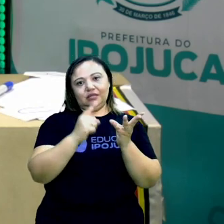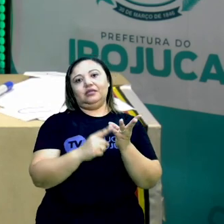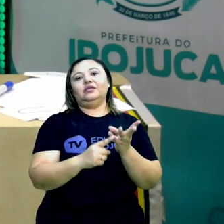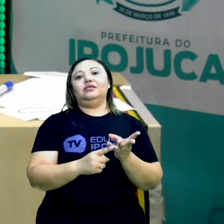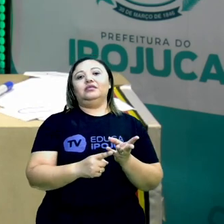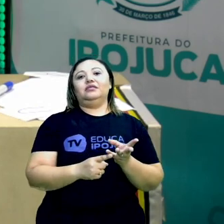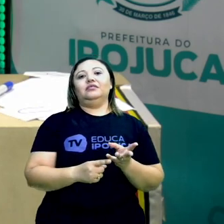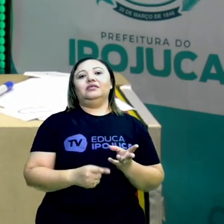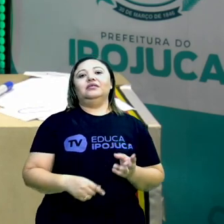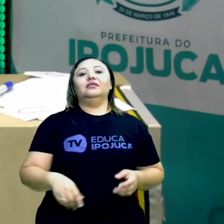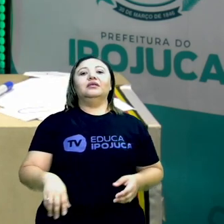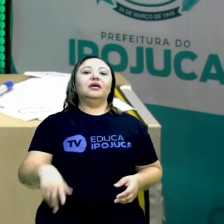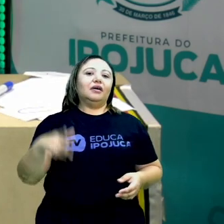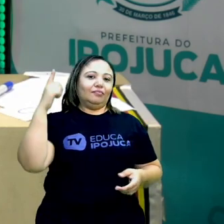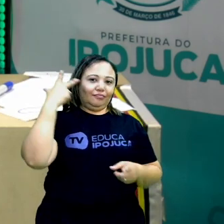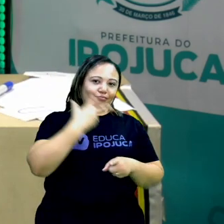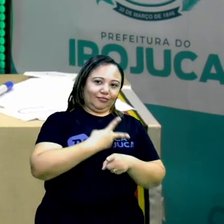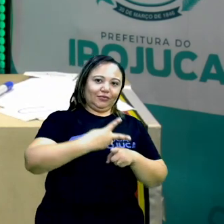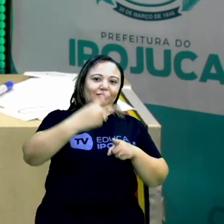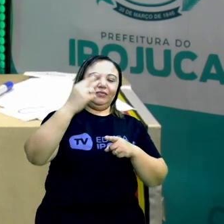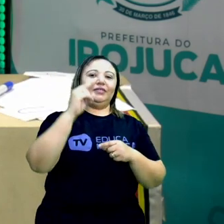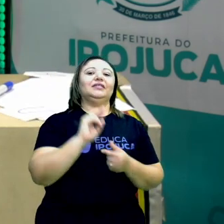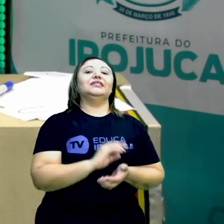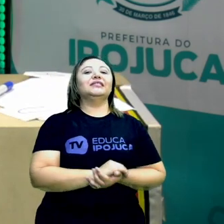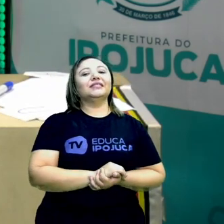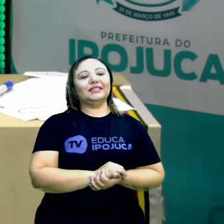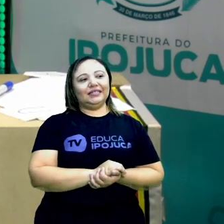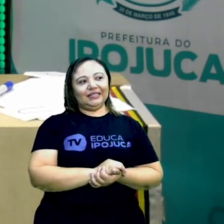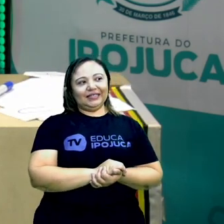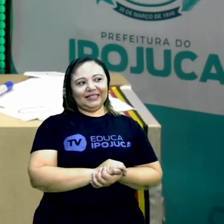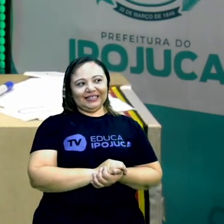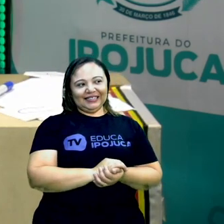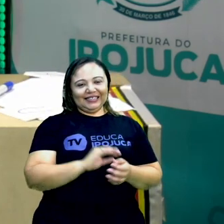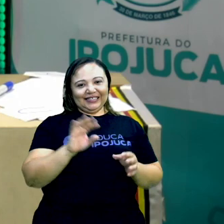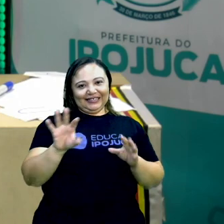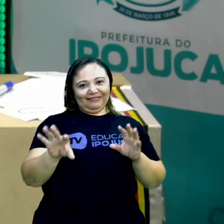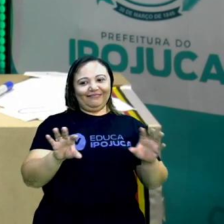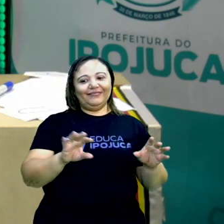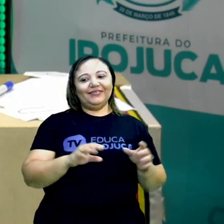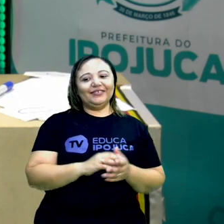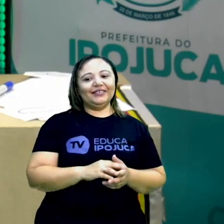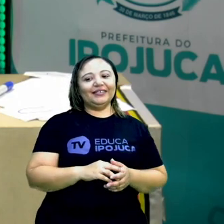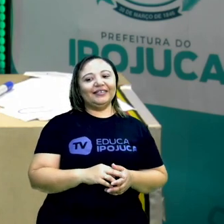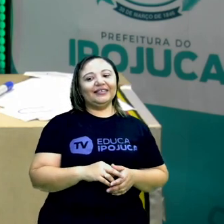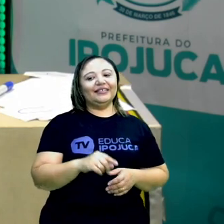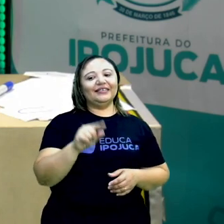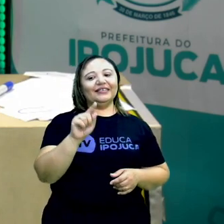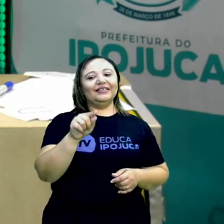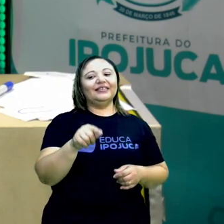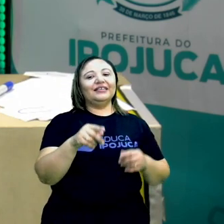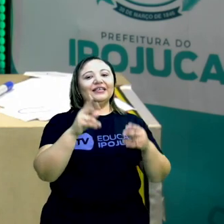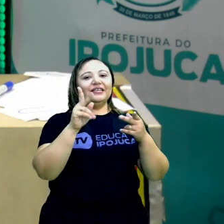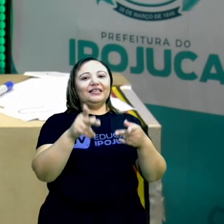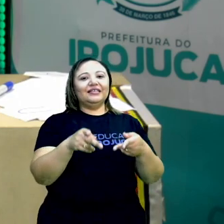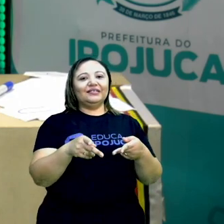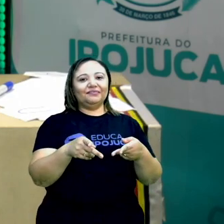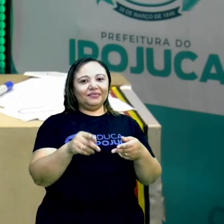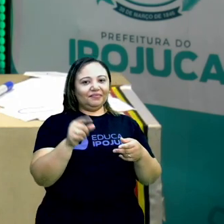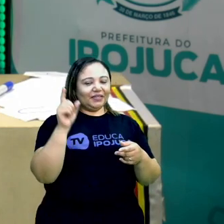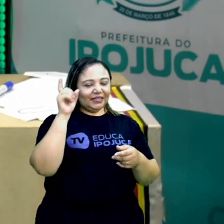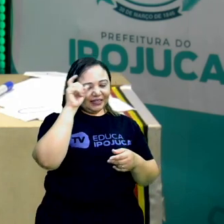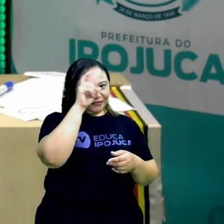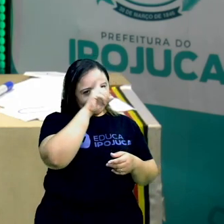vencedor da caça das vogais. Ó, esconde aí, bem escondidinho, né, para ser, para ter